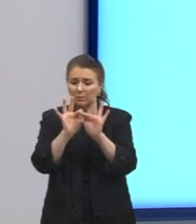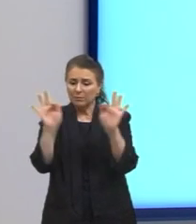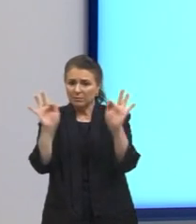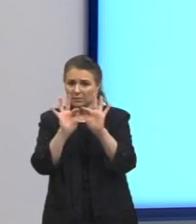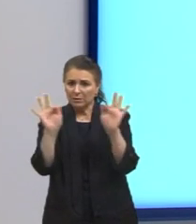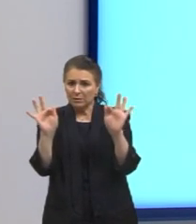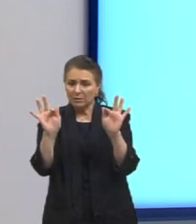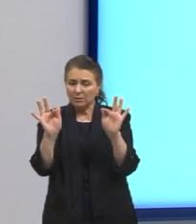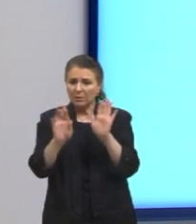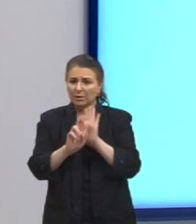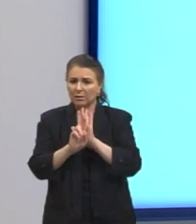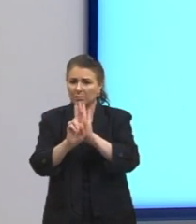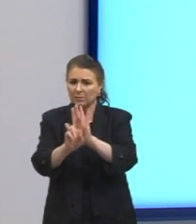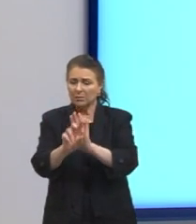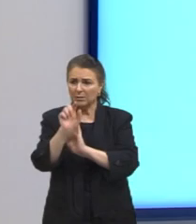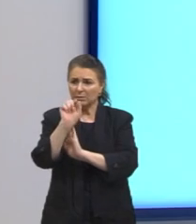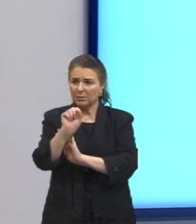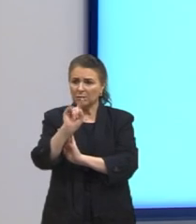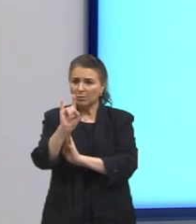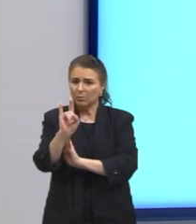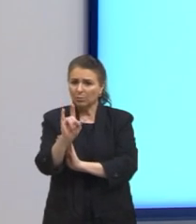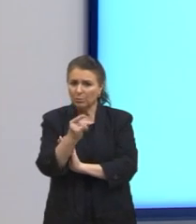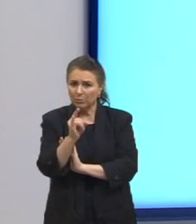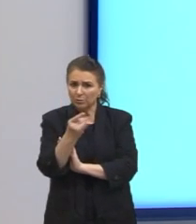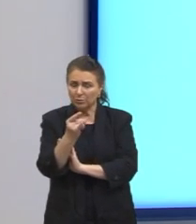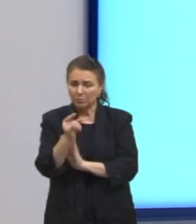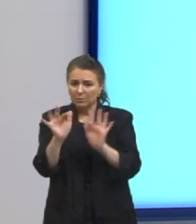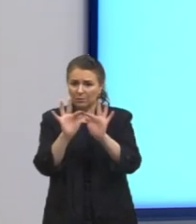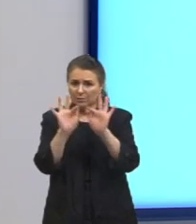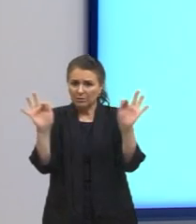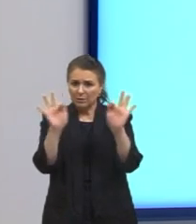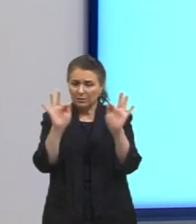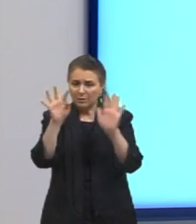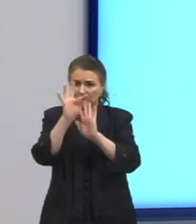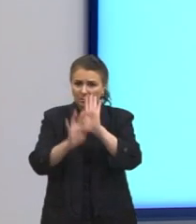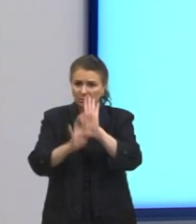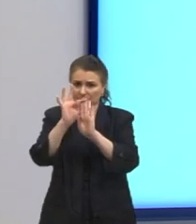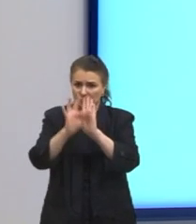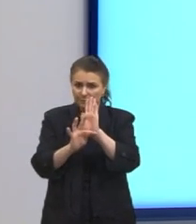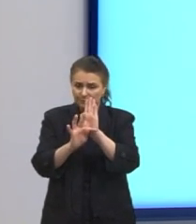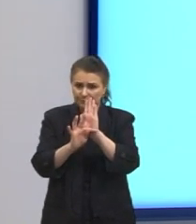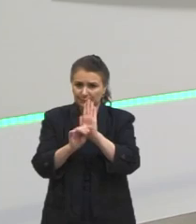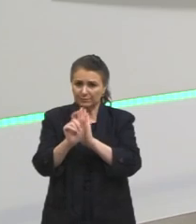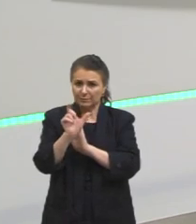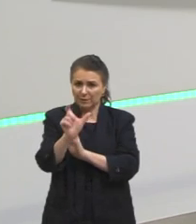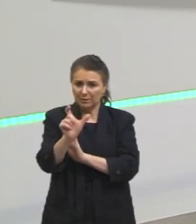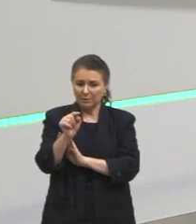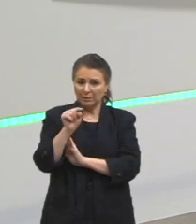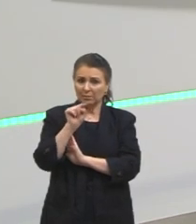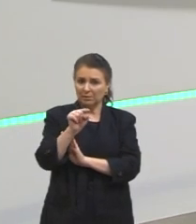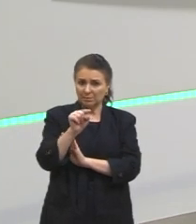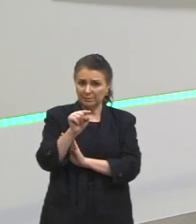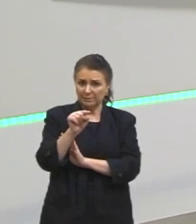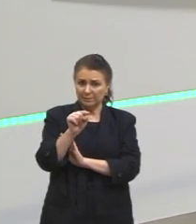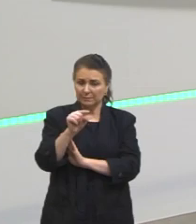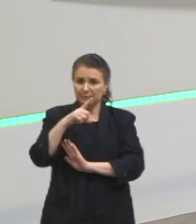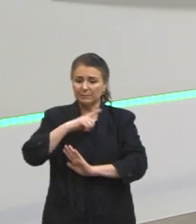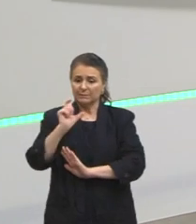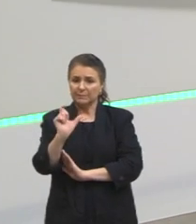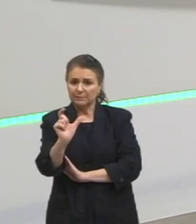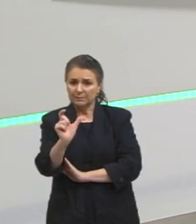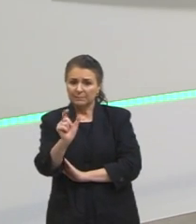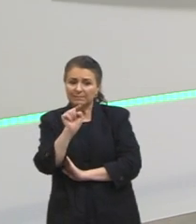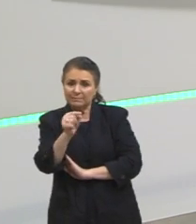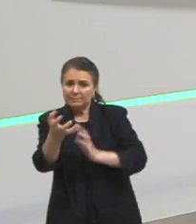representa. Aqui, que é a última frase do texto, é onde a palavra unthinkable está. É a palavra que eles